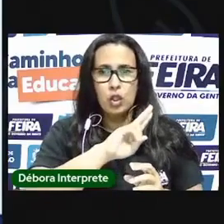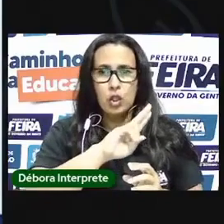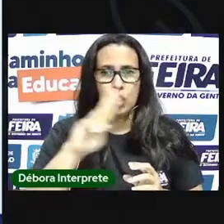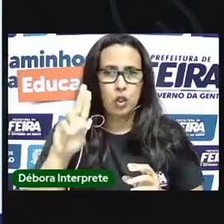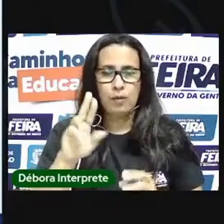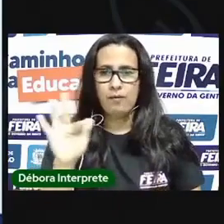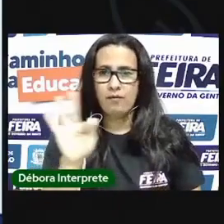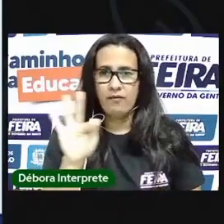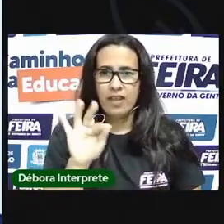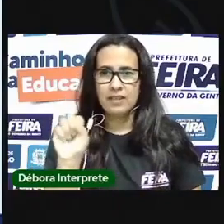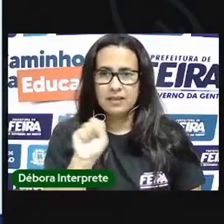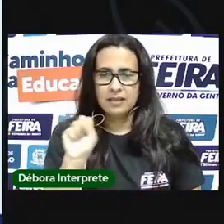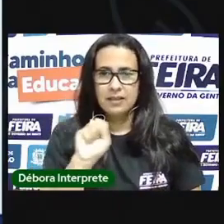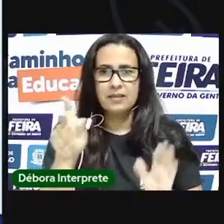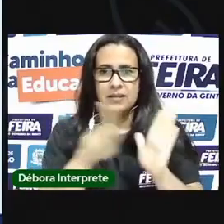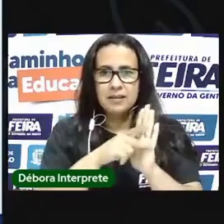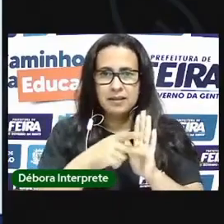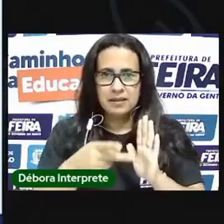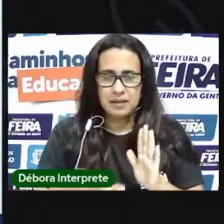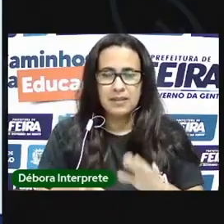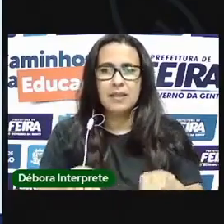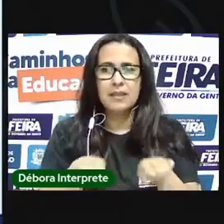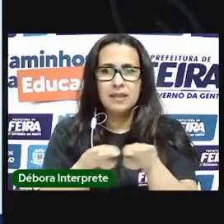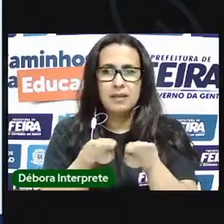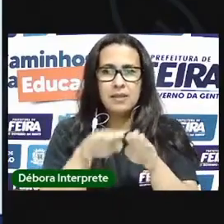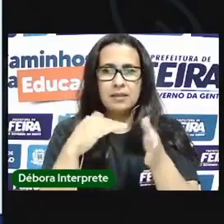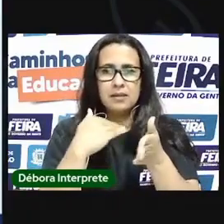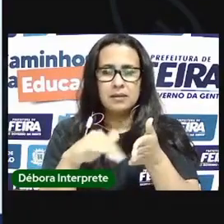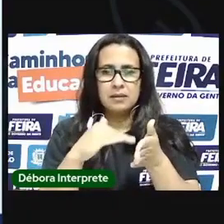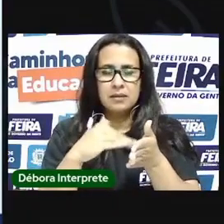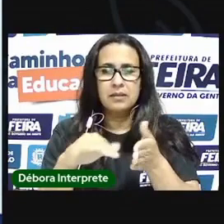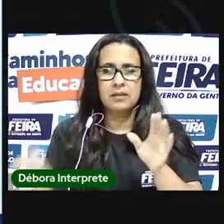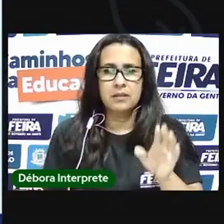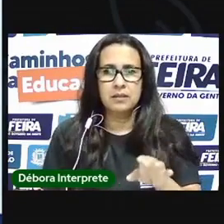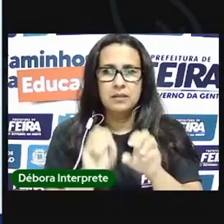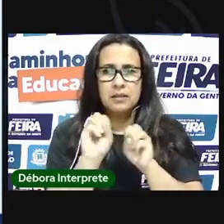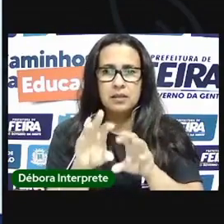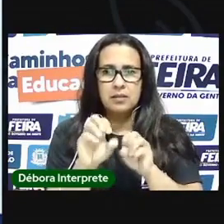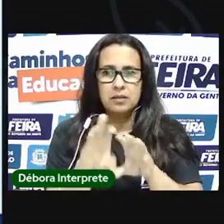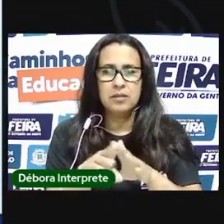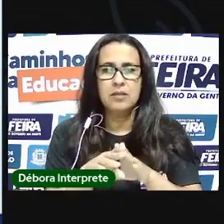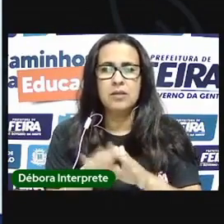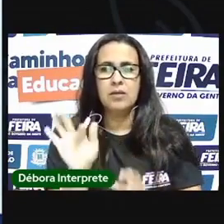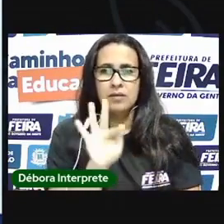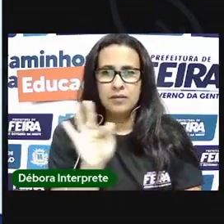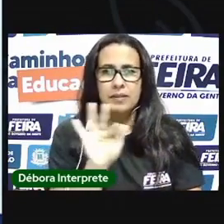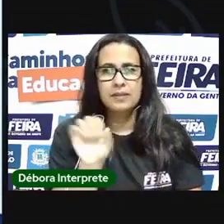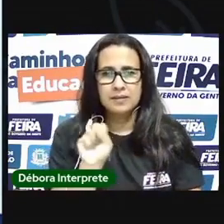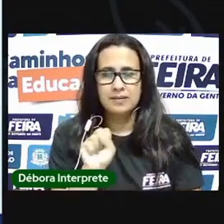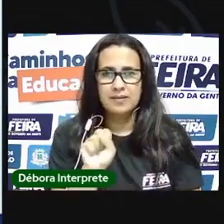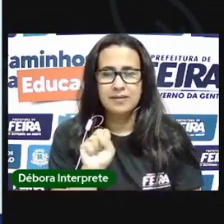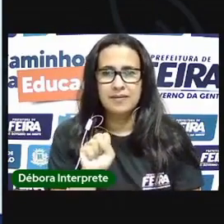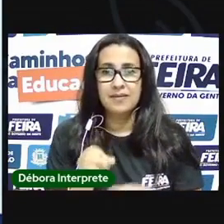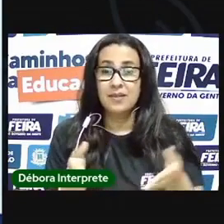Municipal de Feira de Santana e da Secretaria de Educação de Feira de Santana. Então, a partir de hoje,